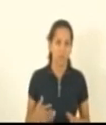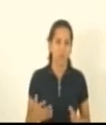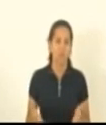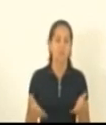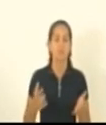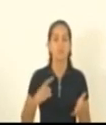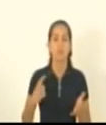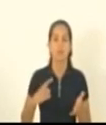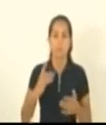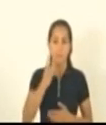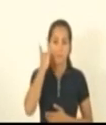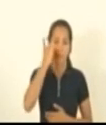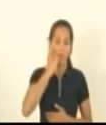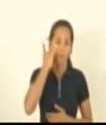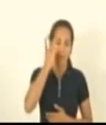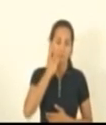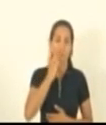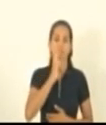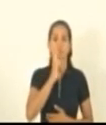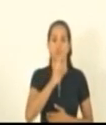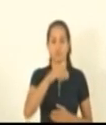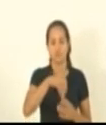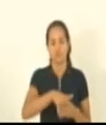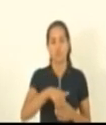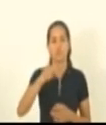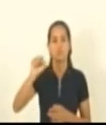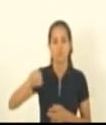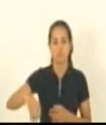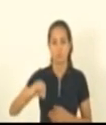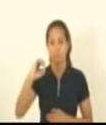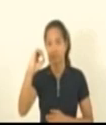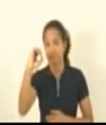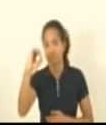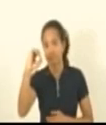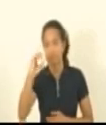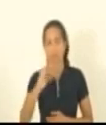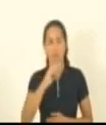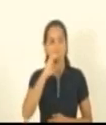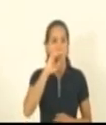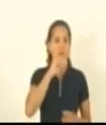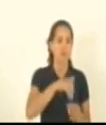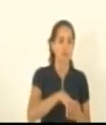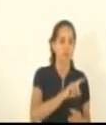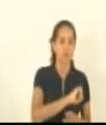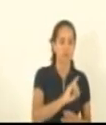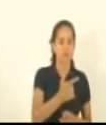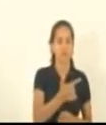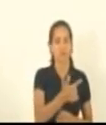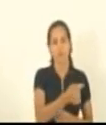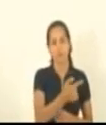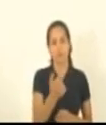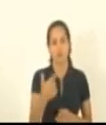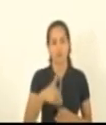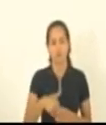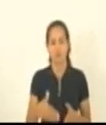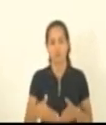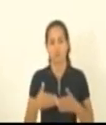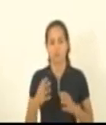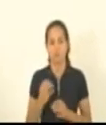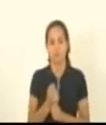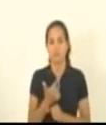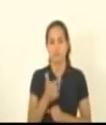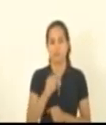parlamentares voto sim zero não 27 uma abstenção totalizando 28